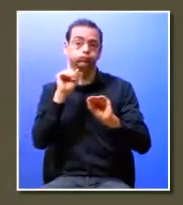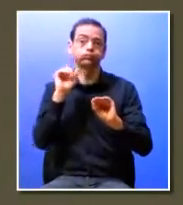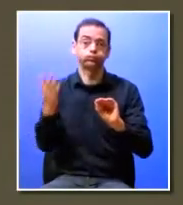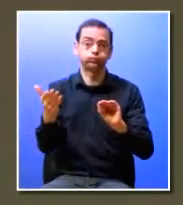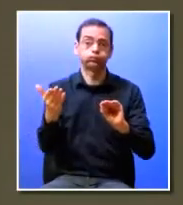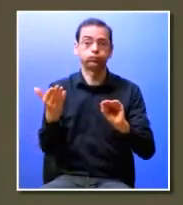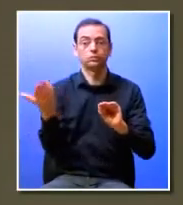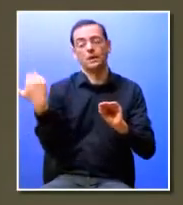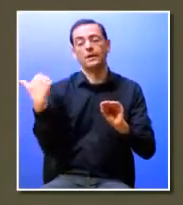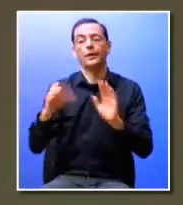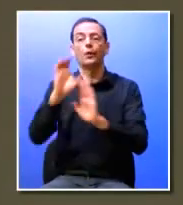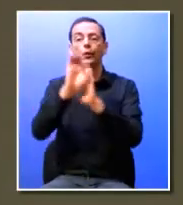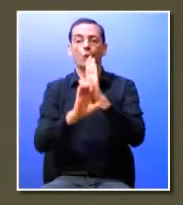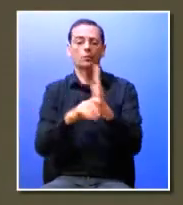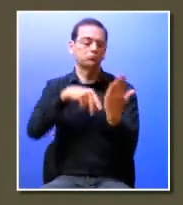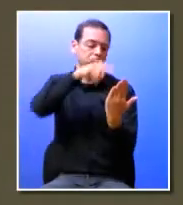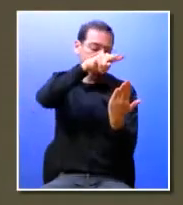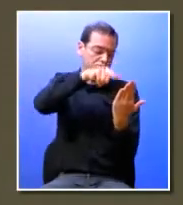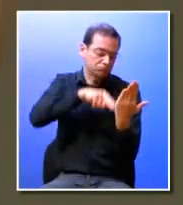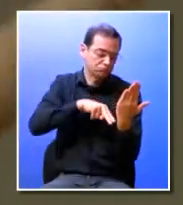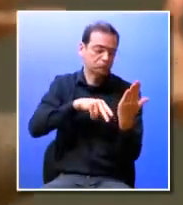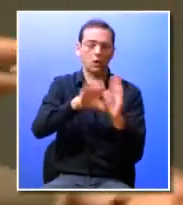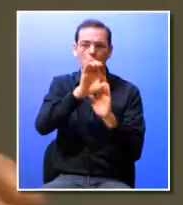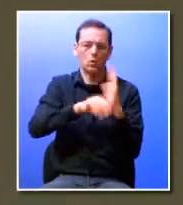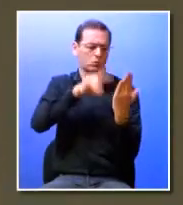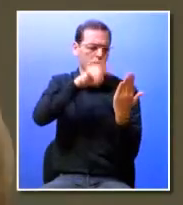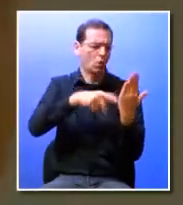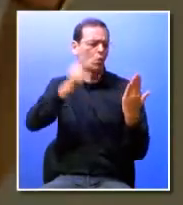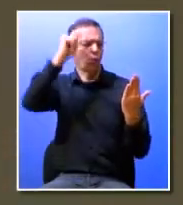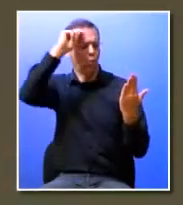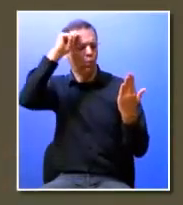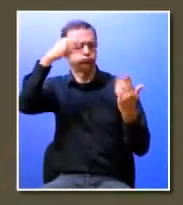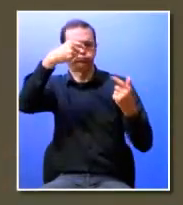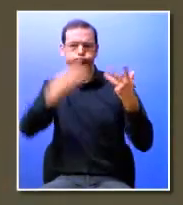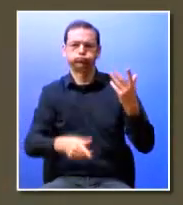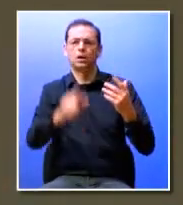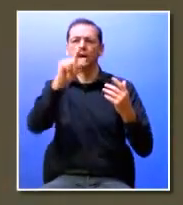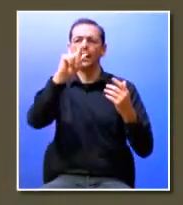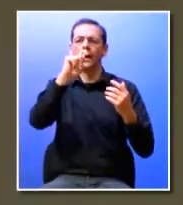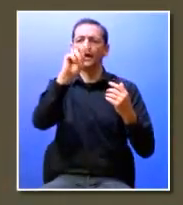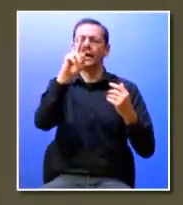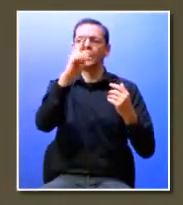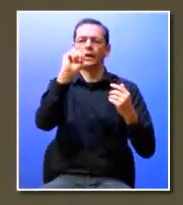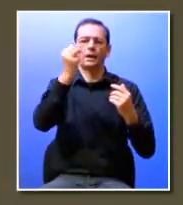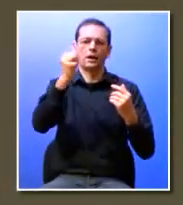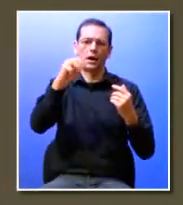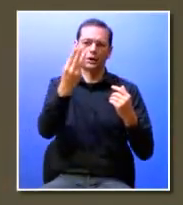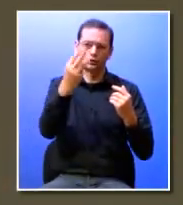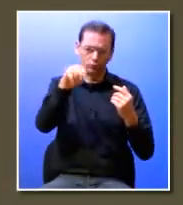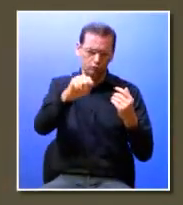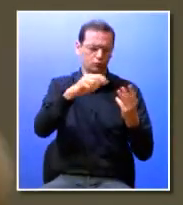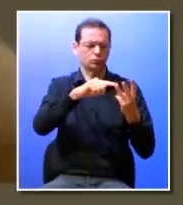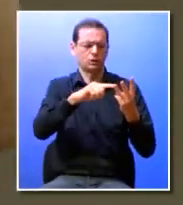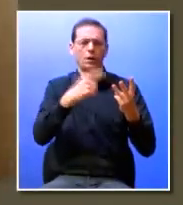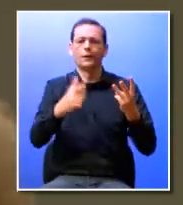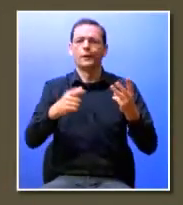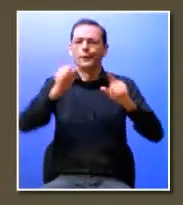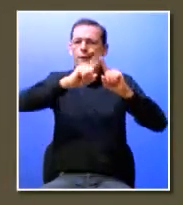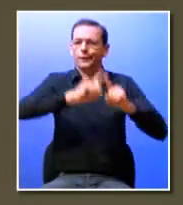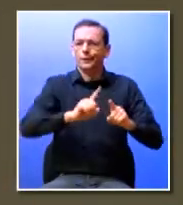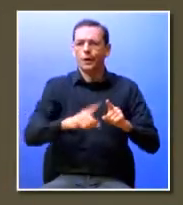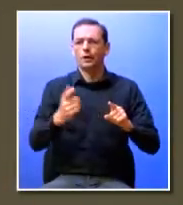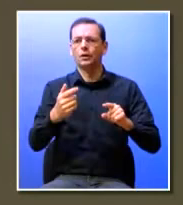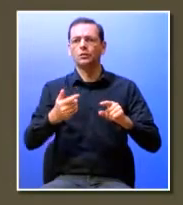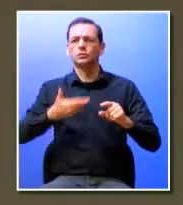olhamos para um currículo e vemos um currículo que esteve não sei quanto estágios erasmos summer schools experiências profissionais pelo meio que tinha um pós